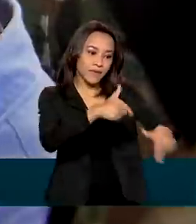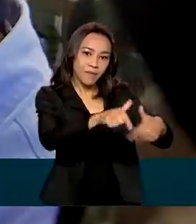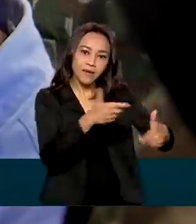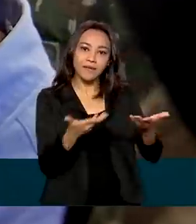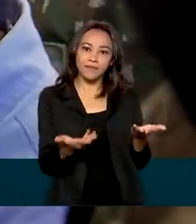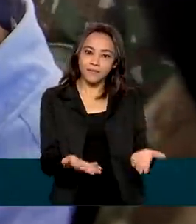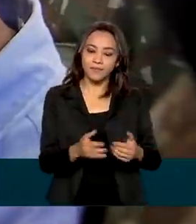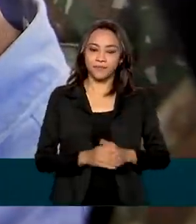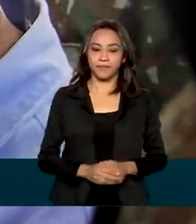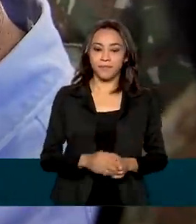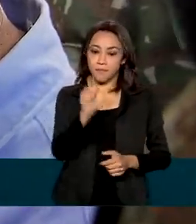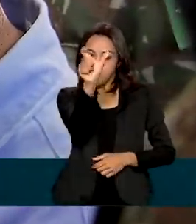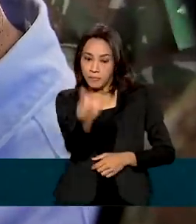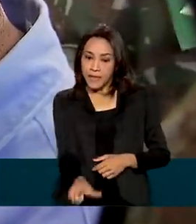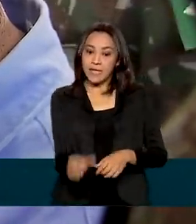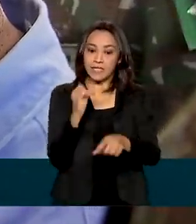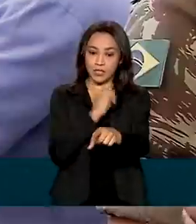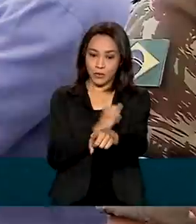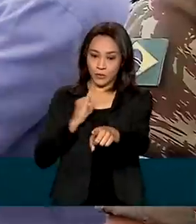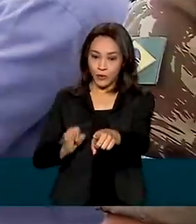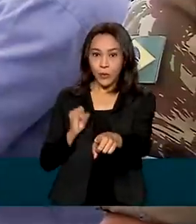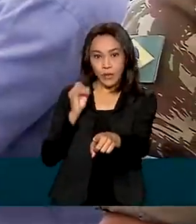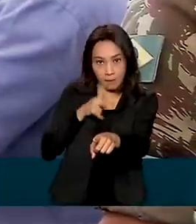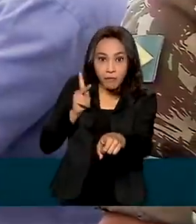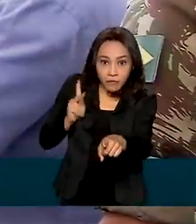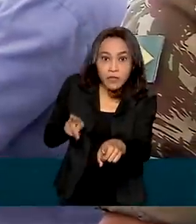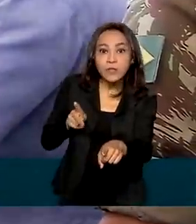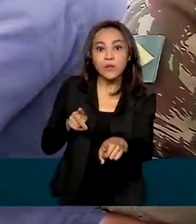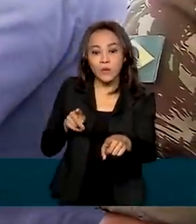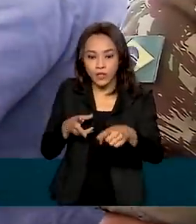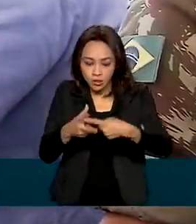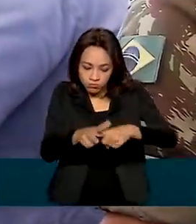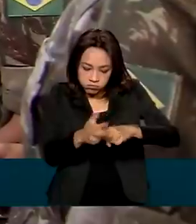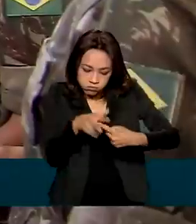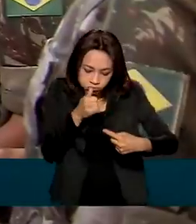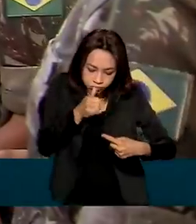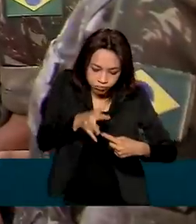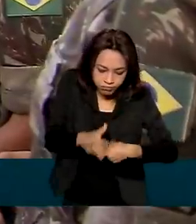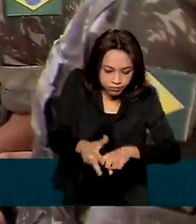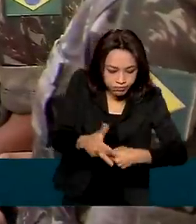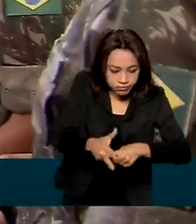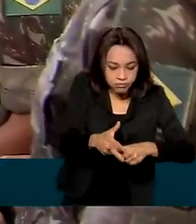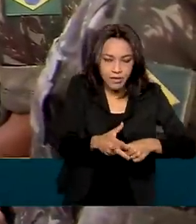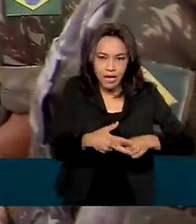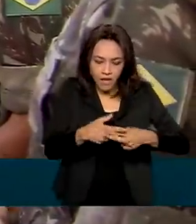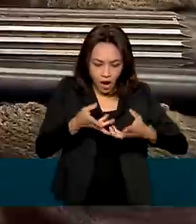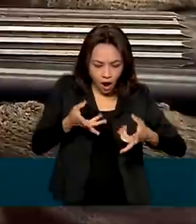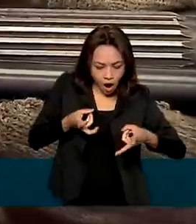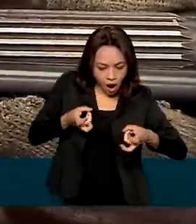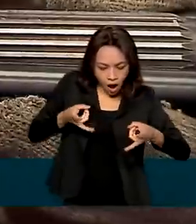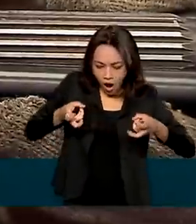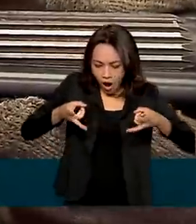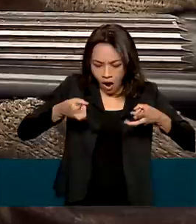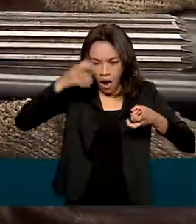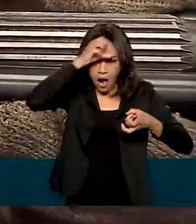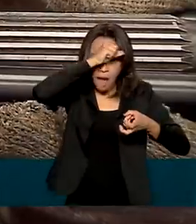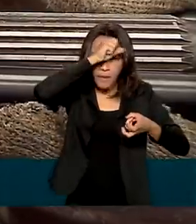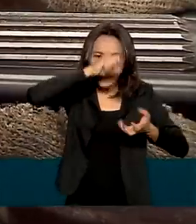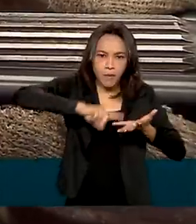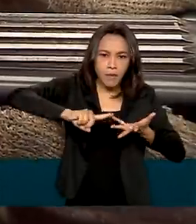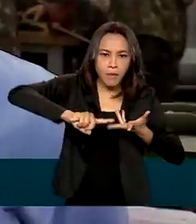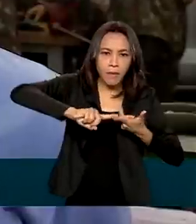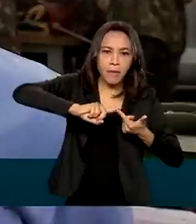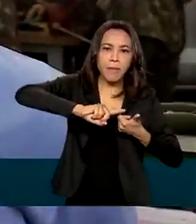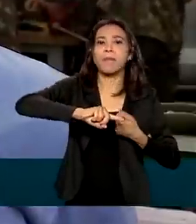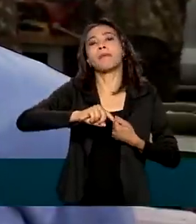a força. O instrutor de mecânica garante que aqui o aluno adquire bastante conhecimento para enfrentar o mercado